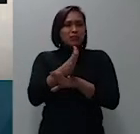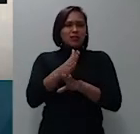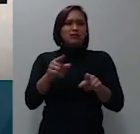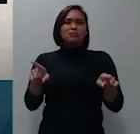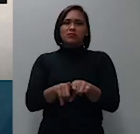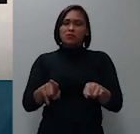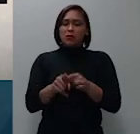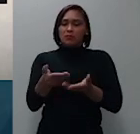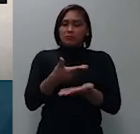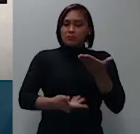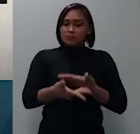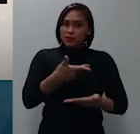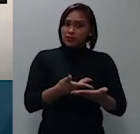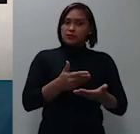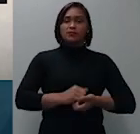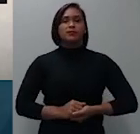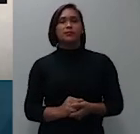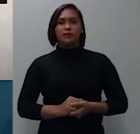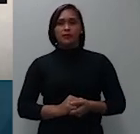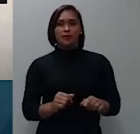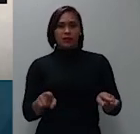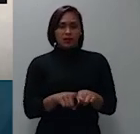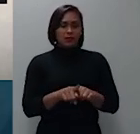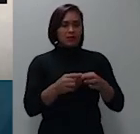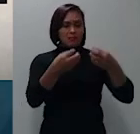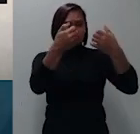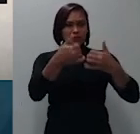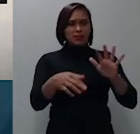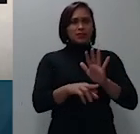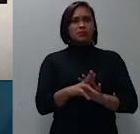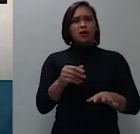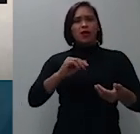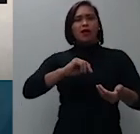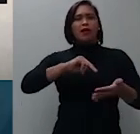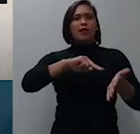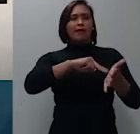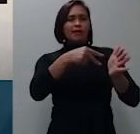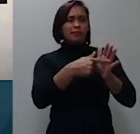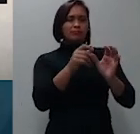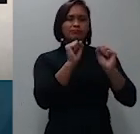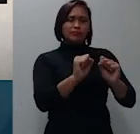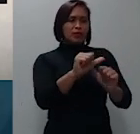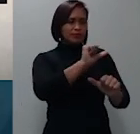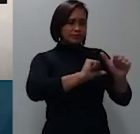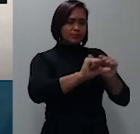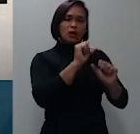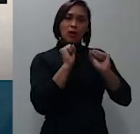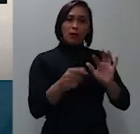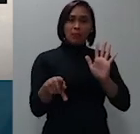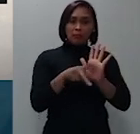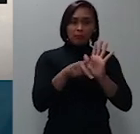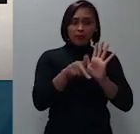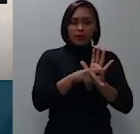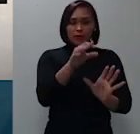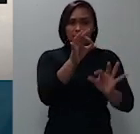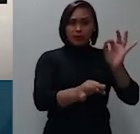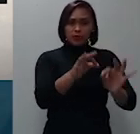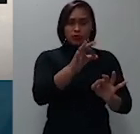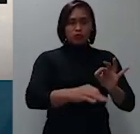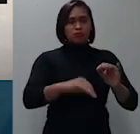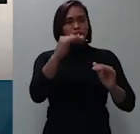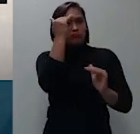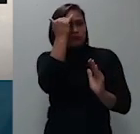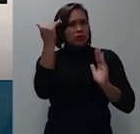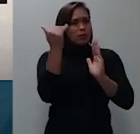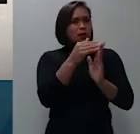na vida se assim reputar adequado a APADECO deverá se valer de ação própria perante o juízo competente para falar sobre o acordo